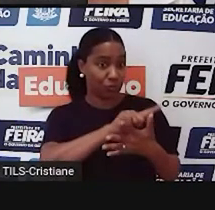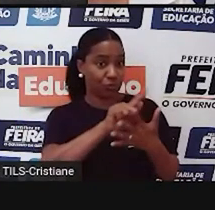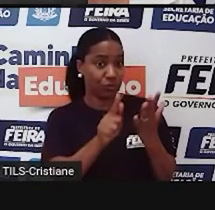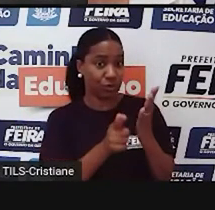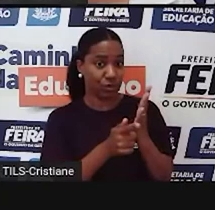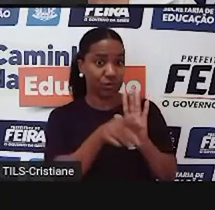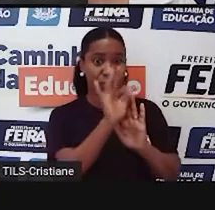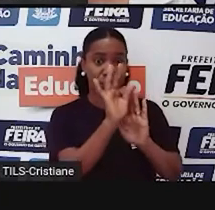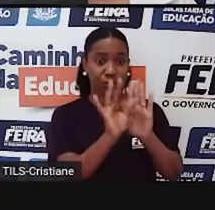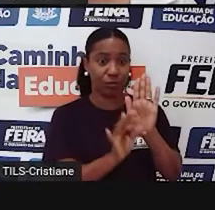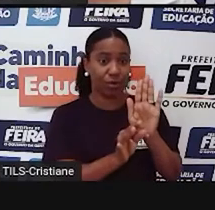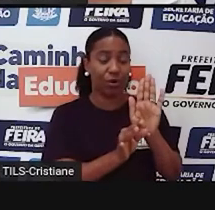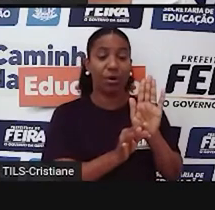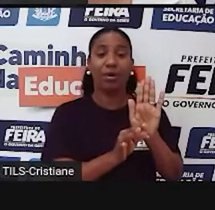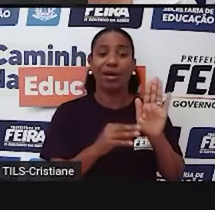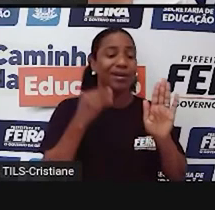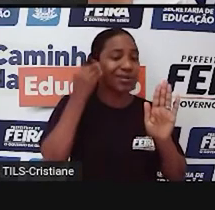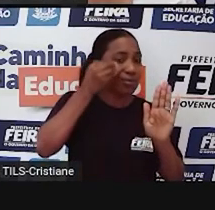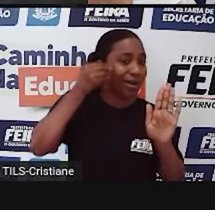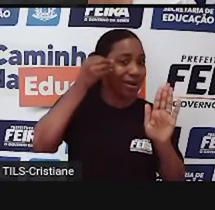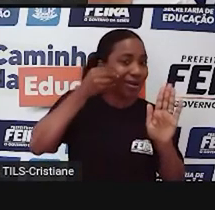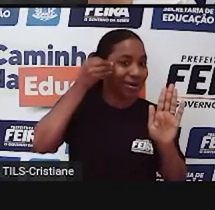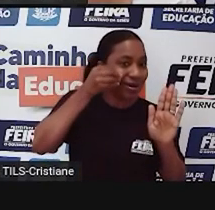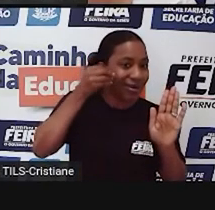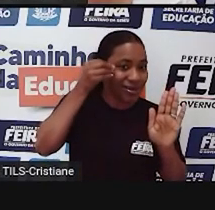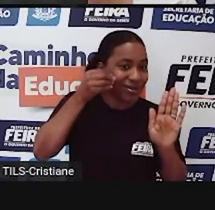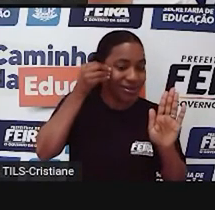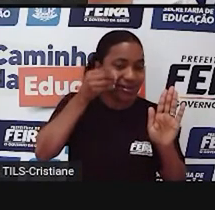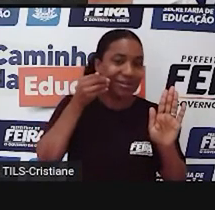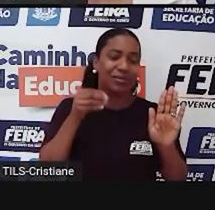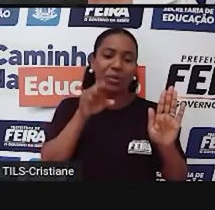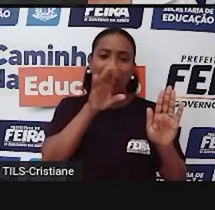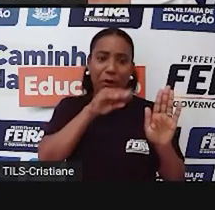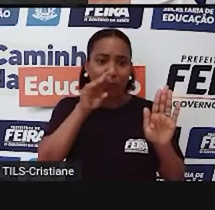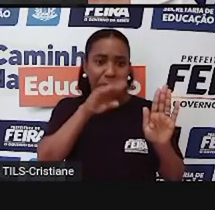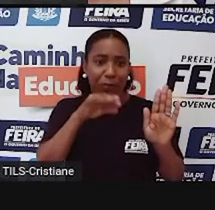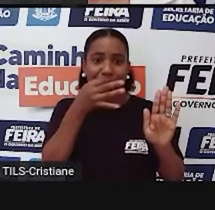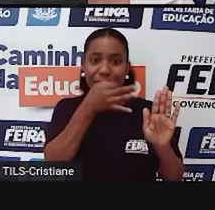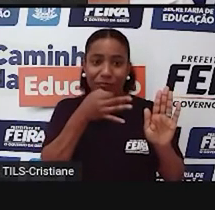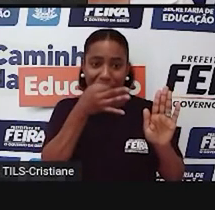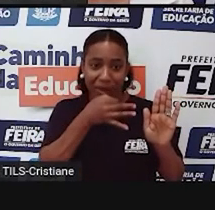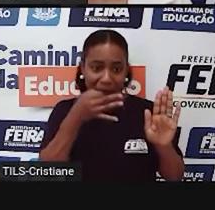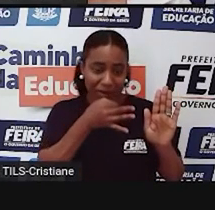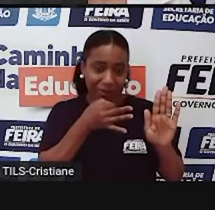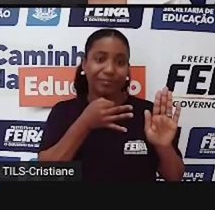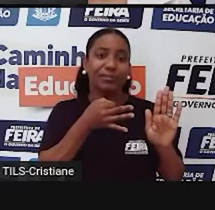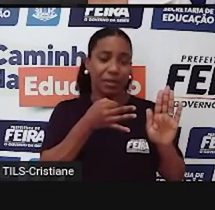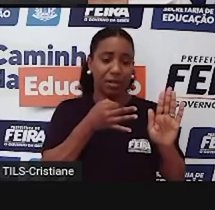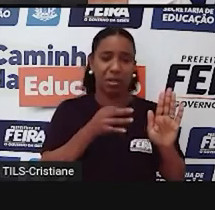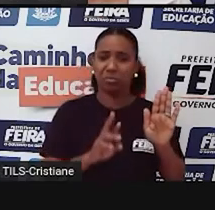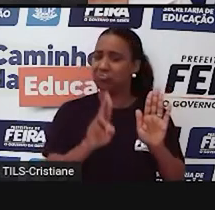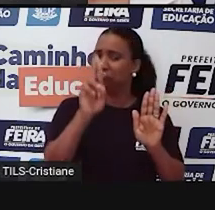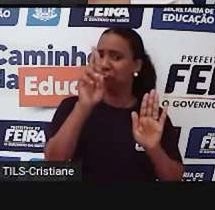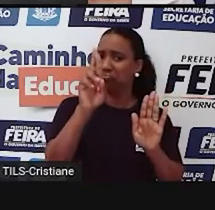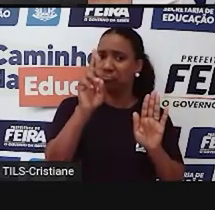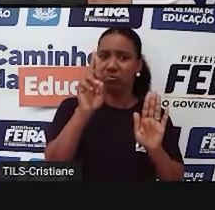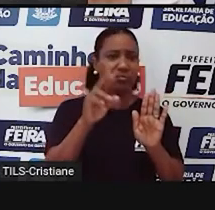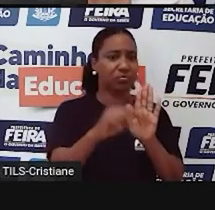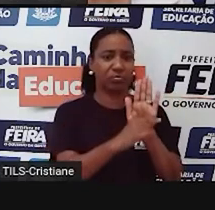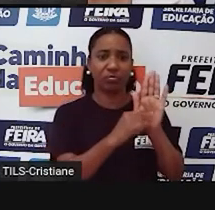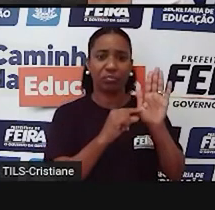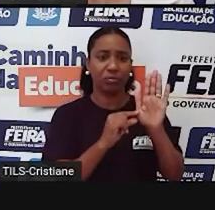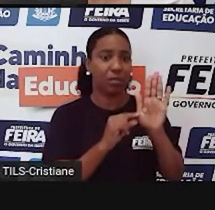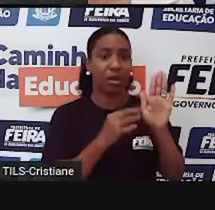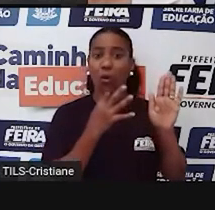oralidade e das experiências humanas. São quase sempre de autores desconocidos, que